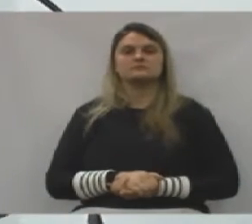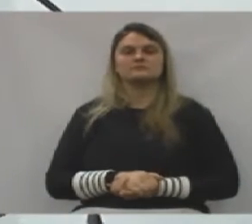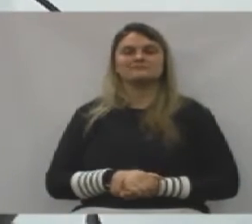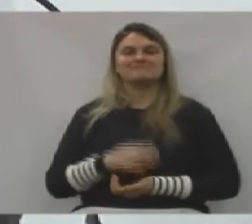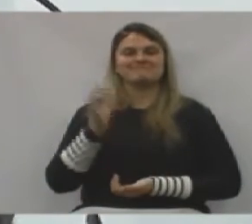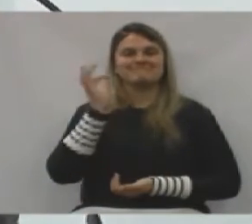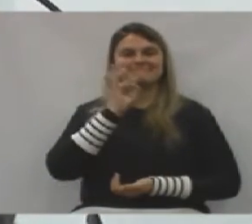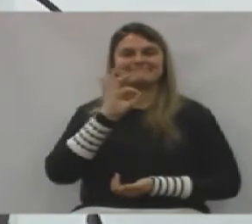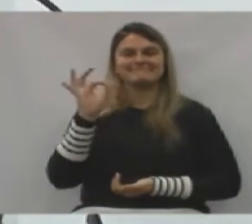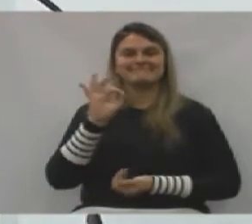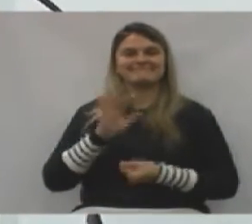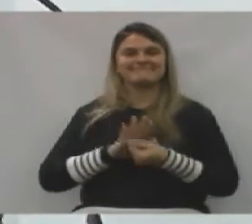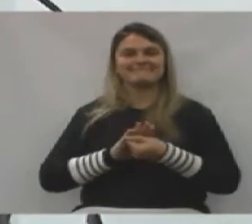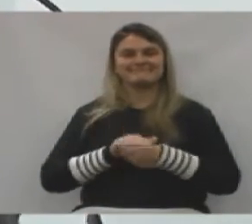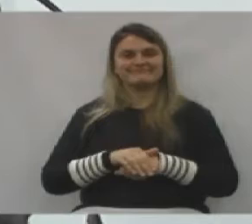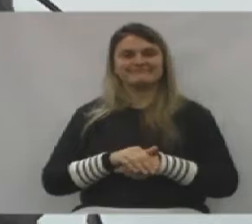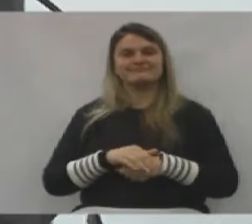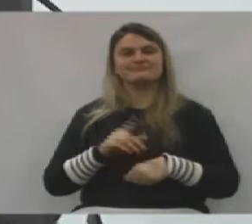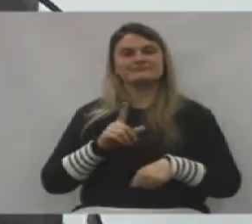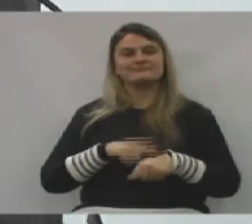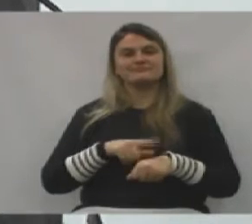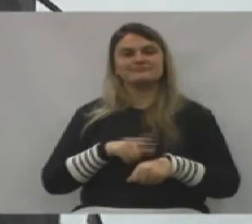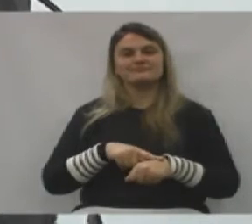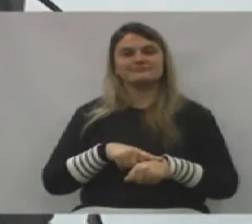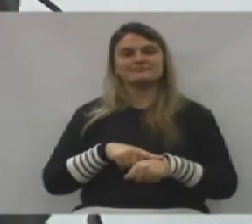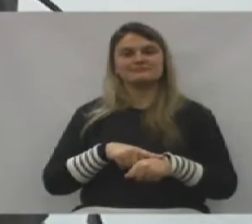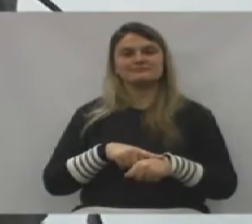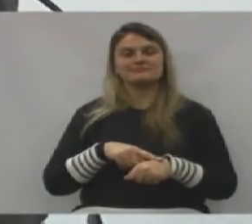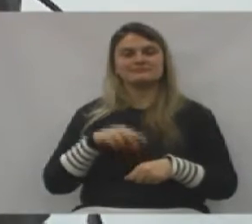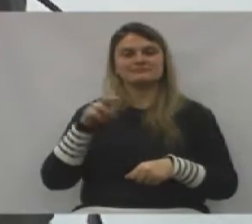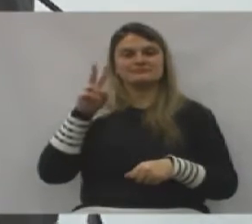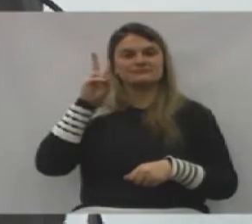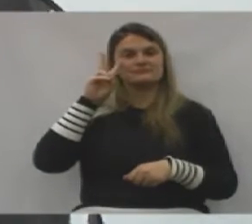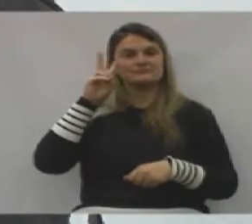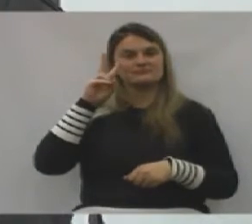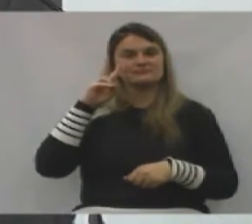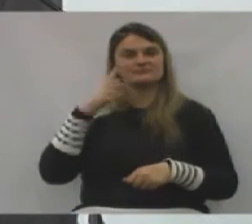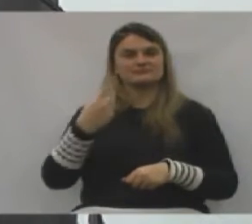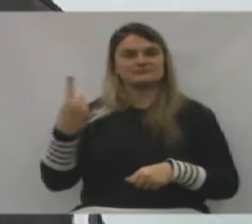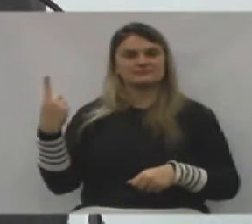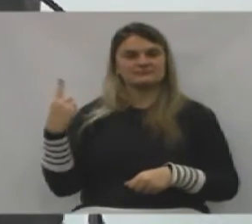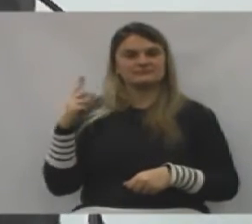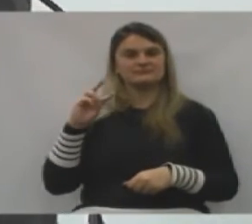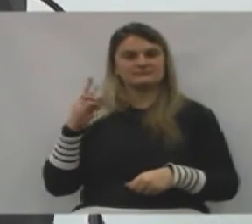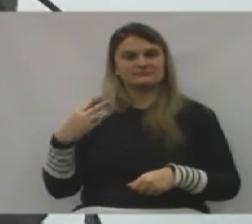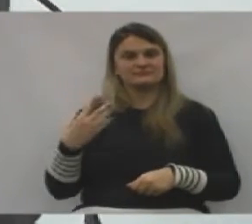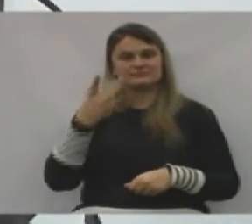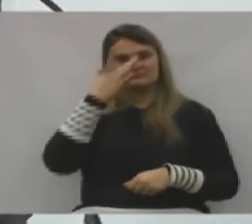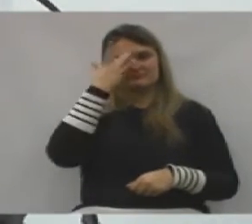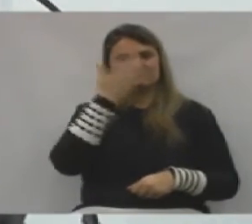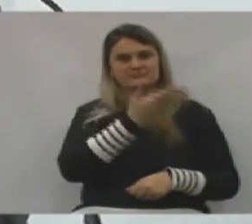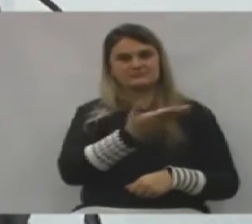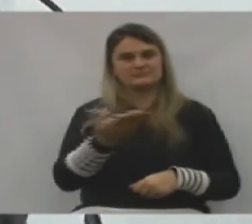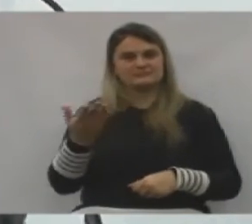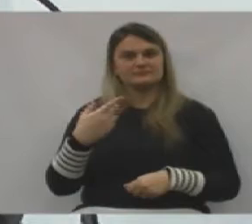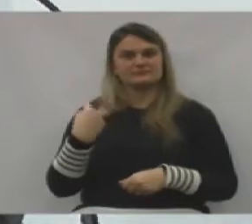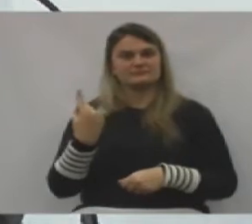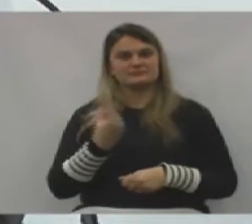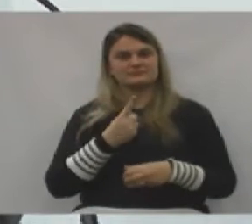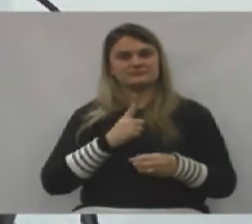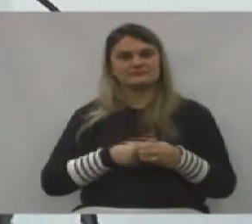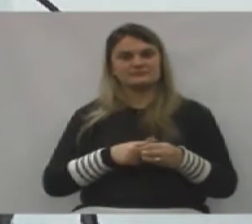ótima noite, um momento histórico para cada um de vocês, para a nossa cidade,